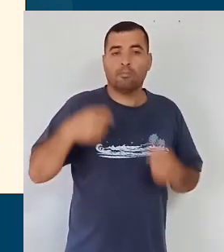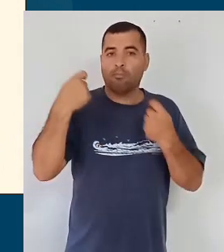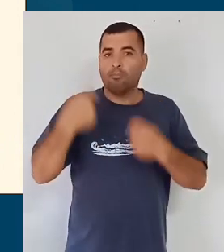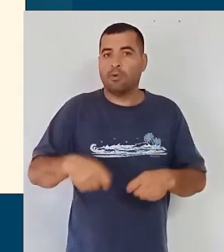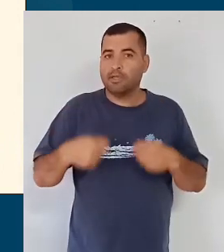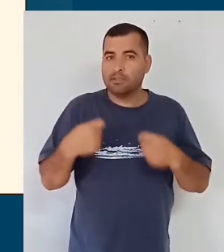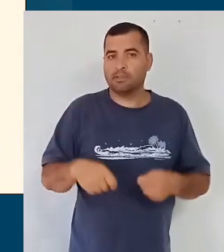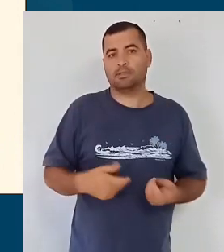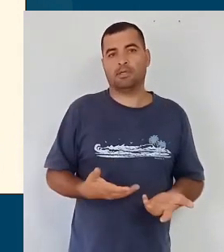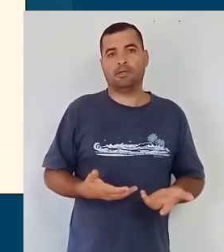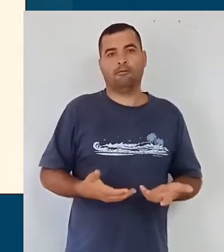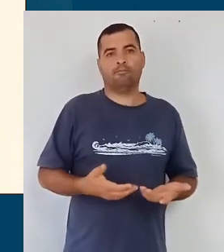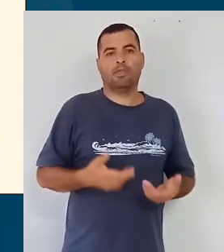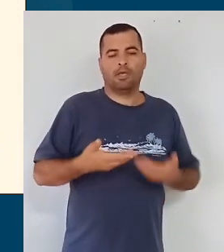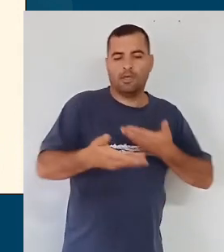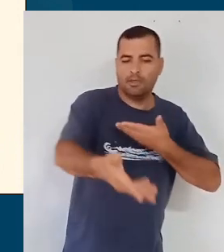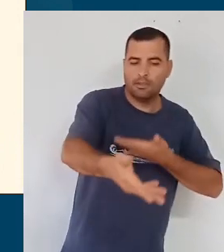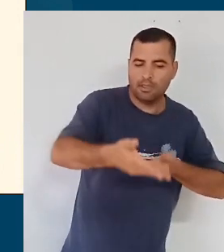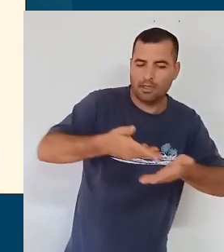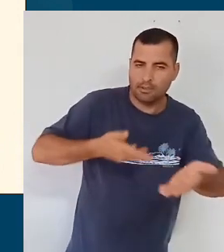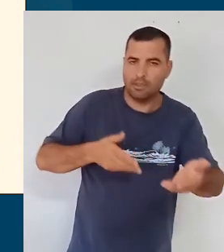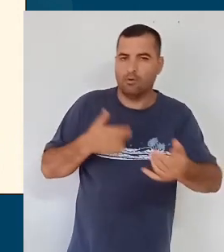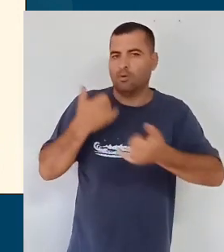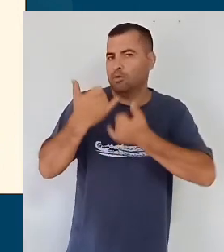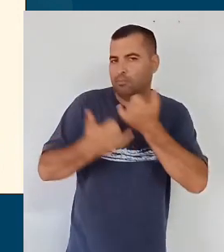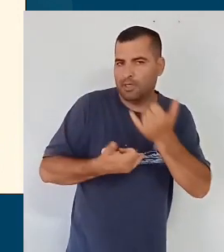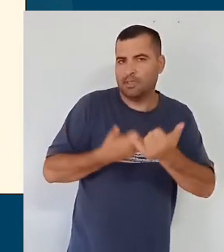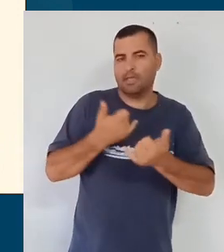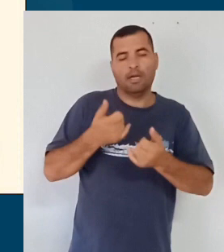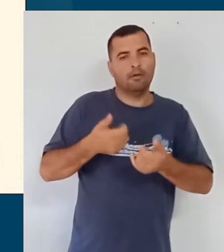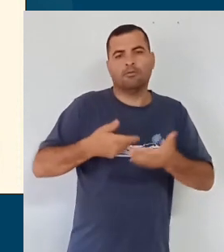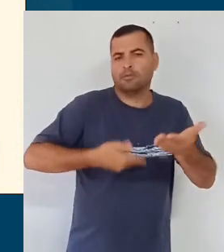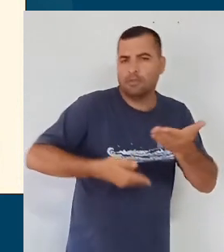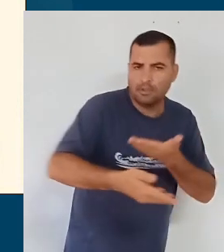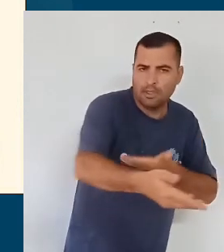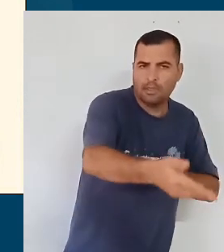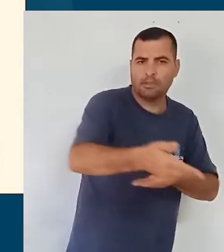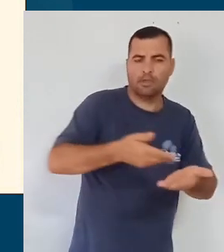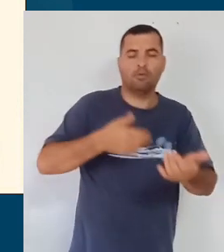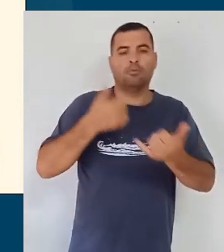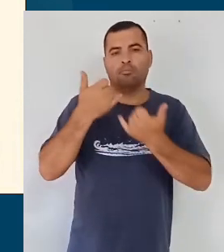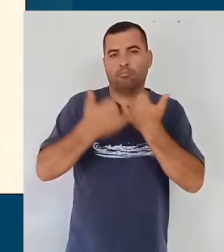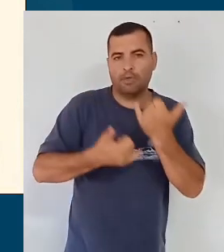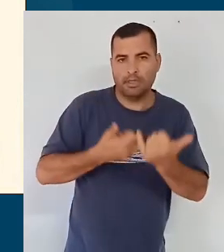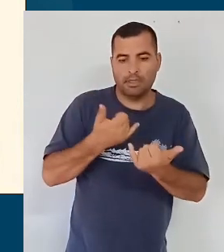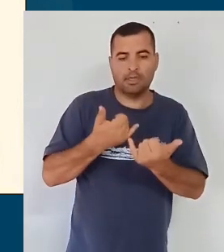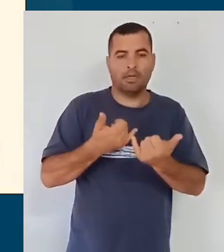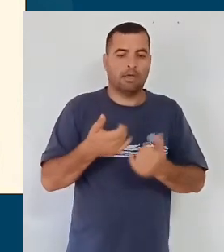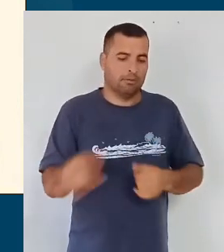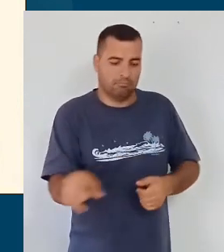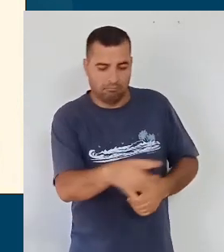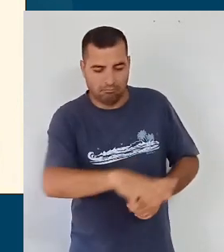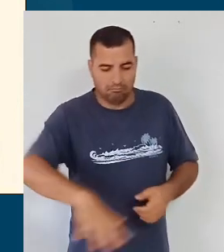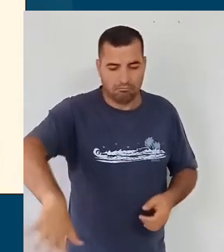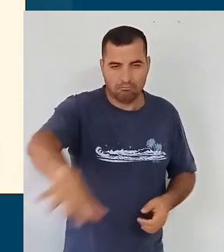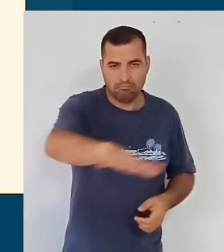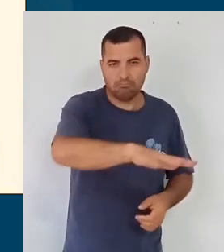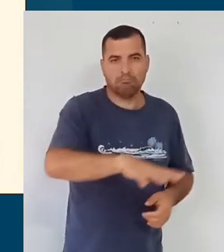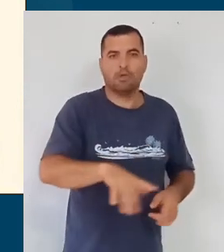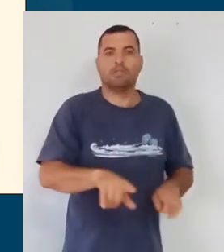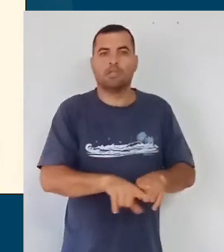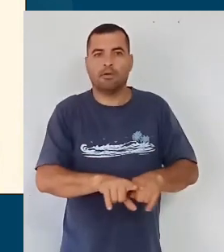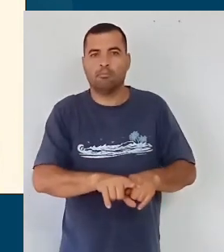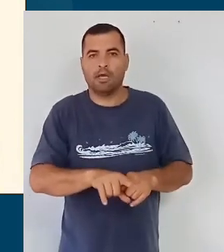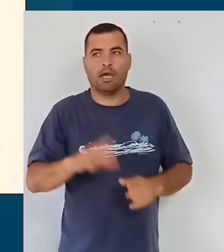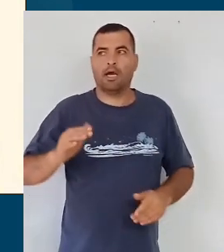presentes as interações e as brincadeiras. Como eu já disse, as interações entre as próprias crianças, as interações entre